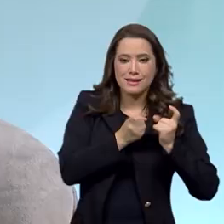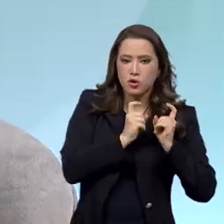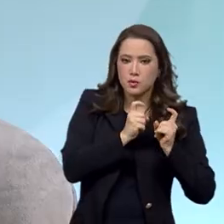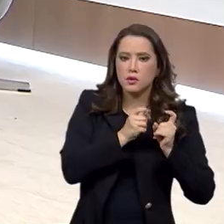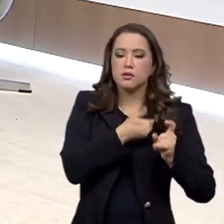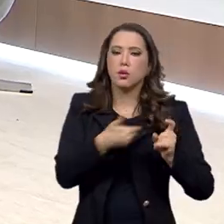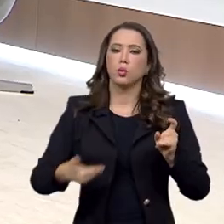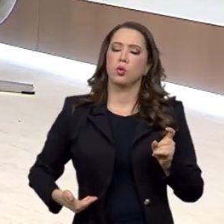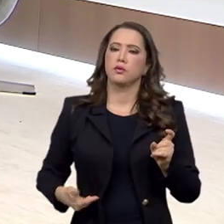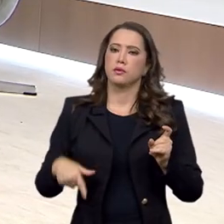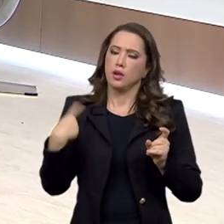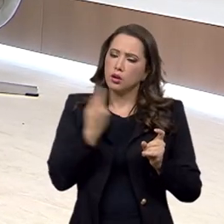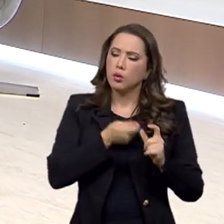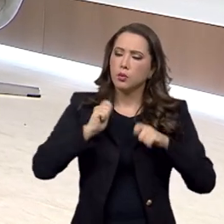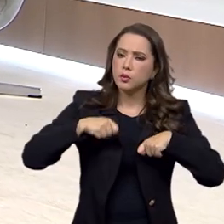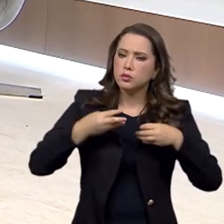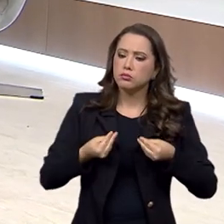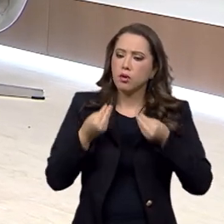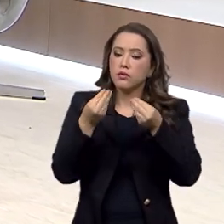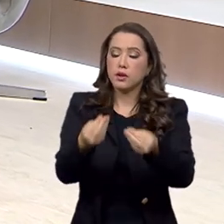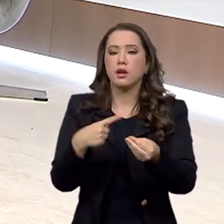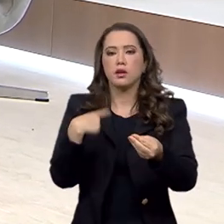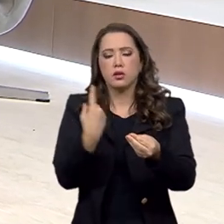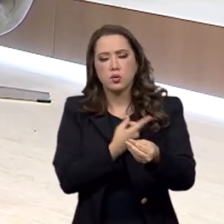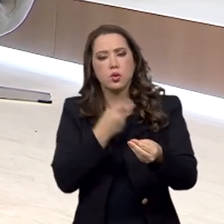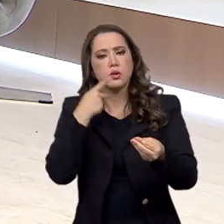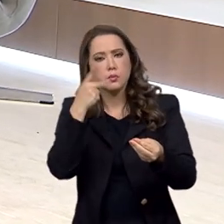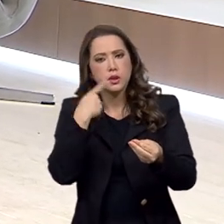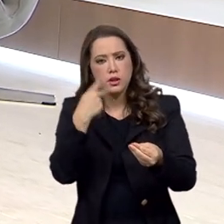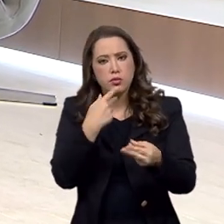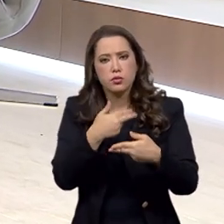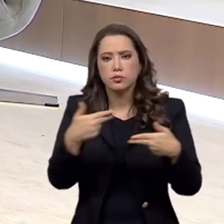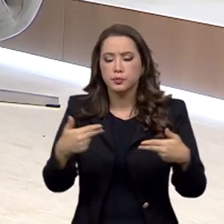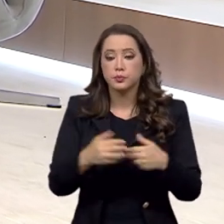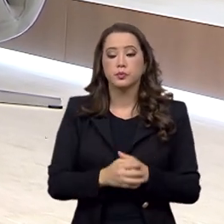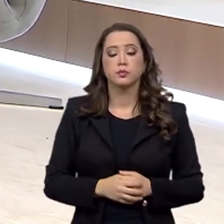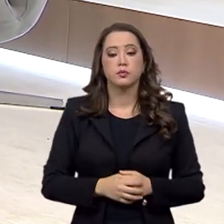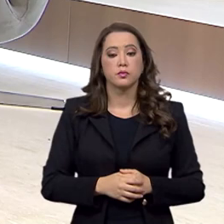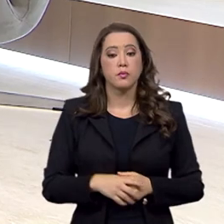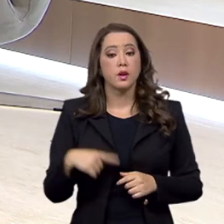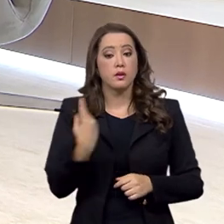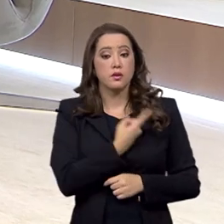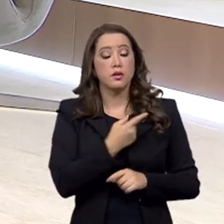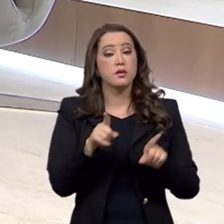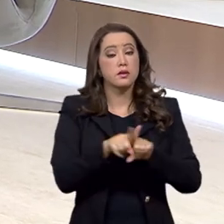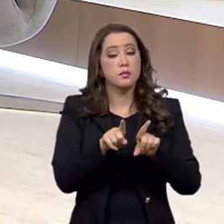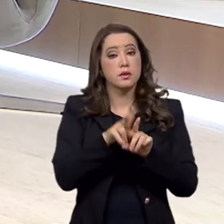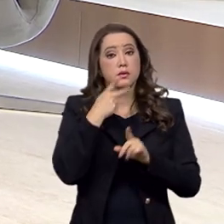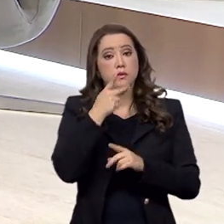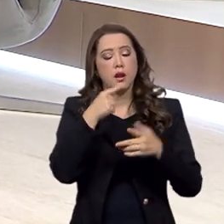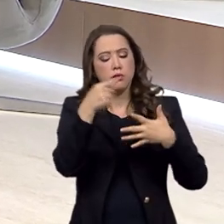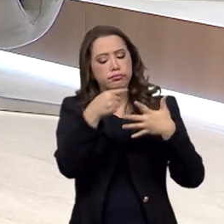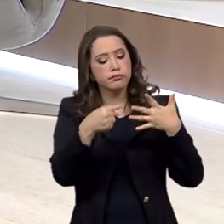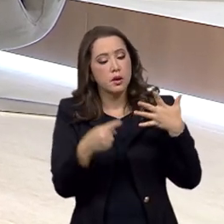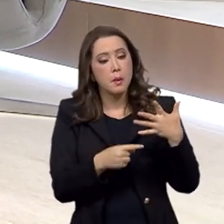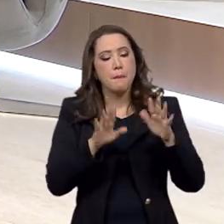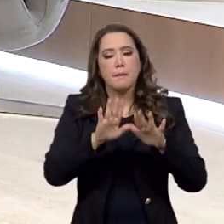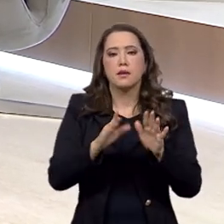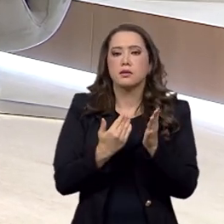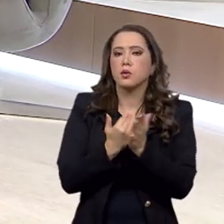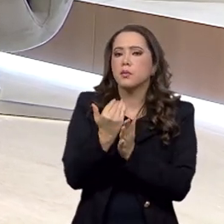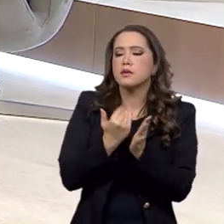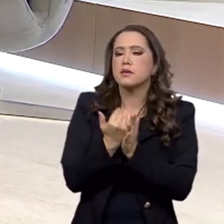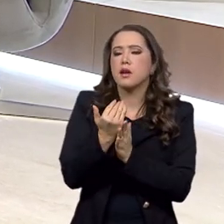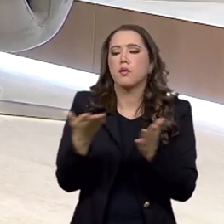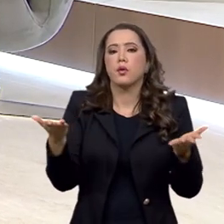momento, levar adiante a partir das nossas políticas públicas. A gente vai falar um pouquinho de cada uma dessas ações, mas eu queria começar